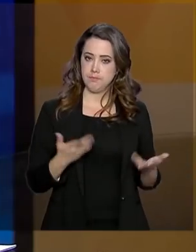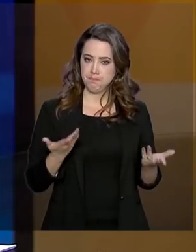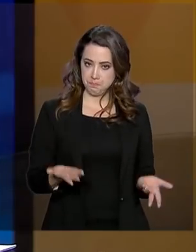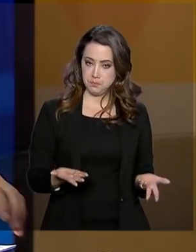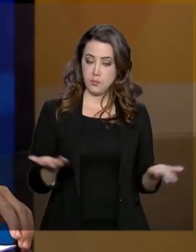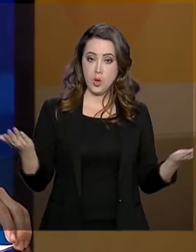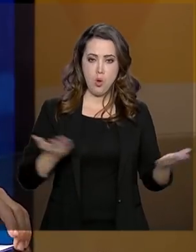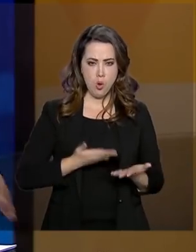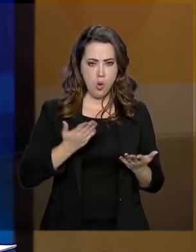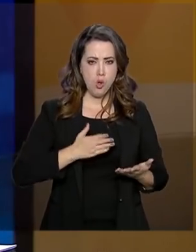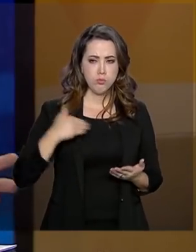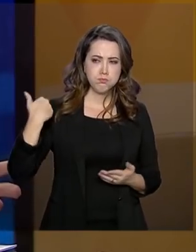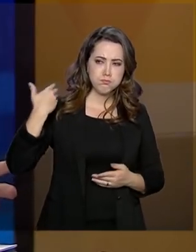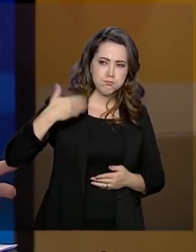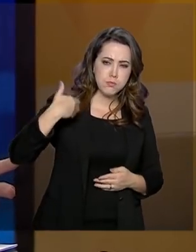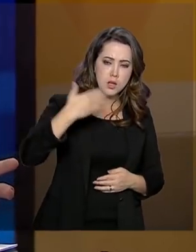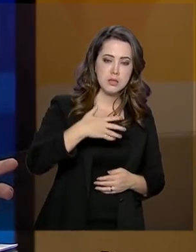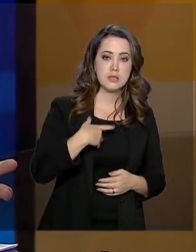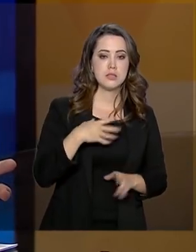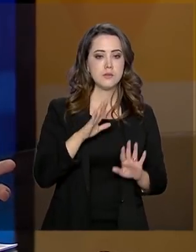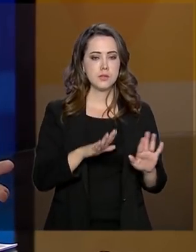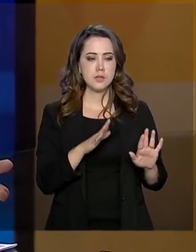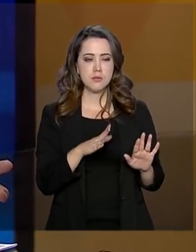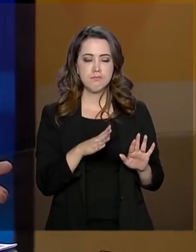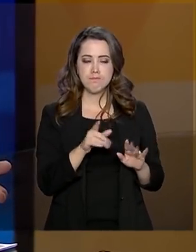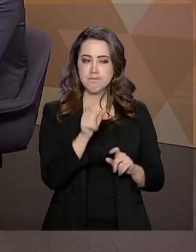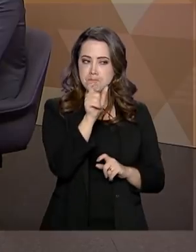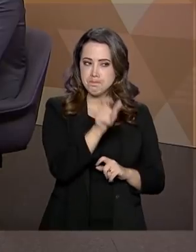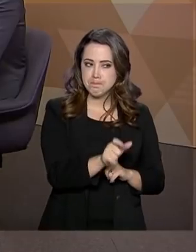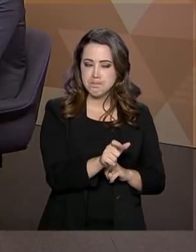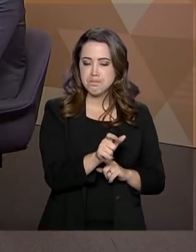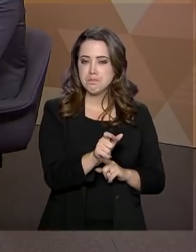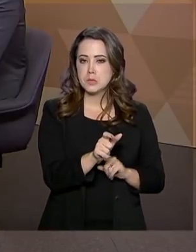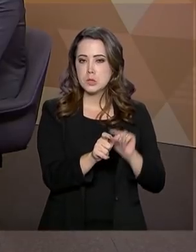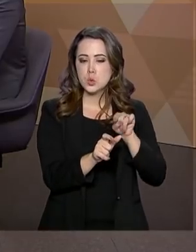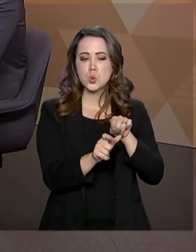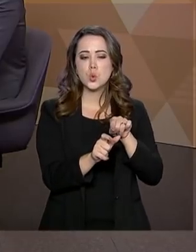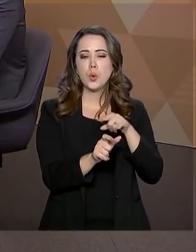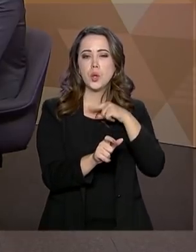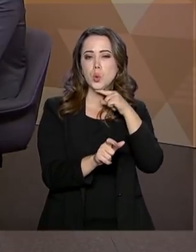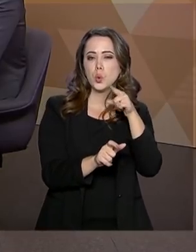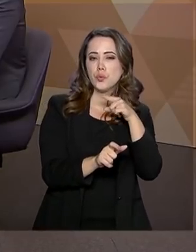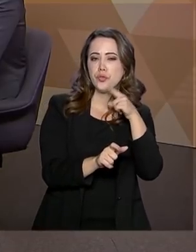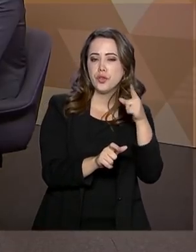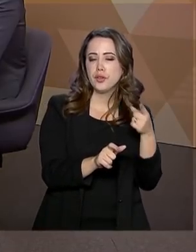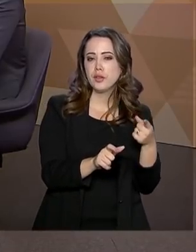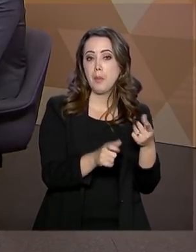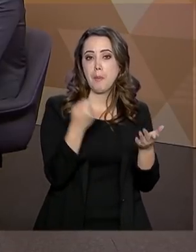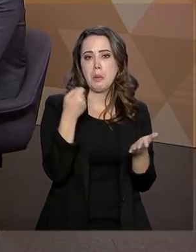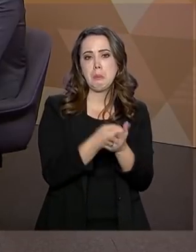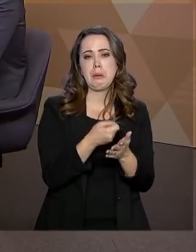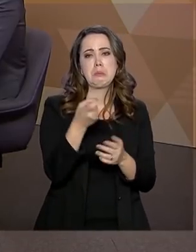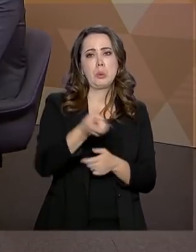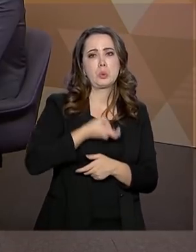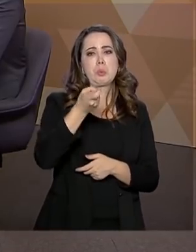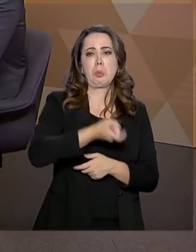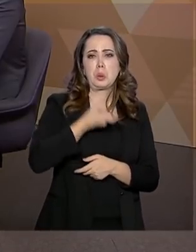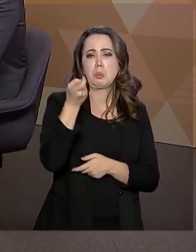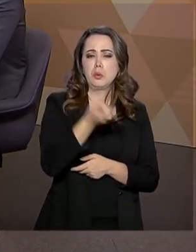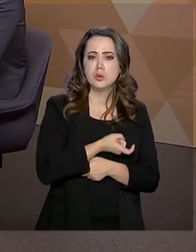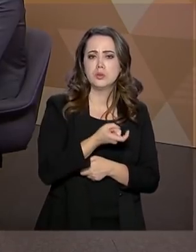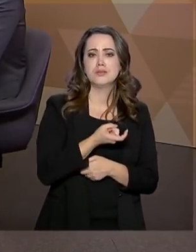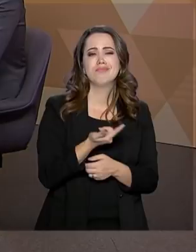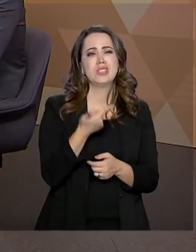Hoje em dia, existe uma desconfiança das pessoas em relação aos serviços públicos. Paga-se, pagam-se muitos impostos e há uma